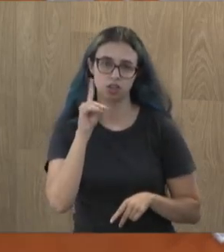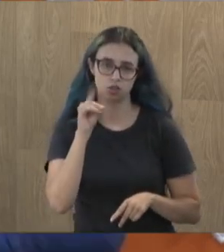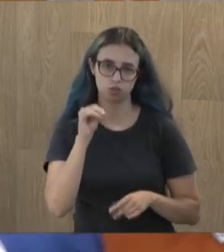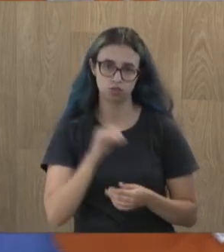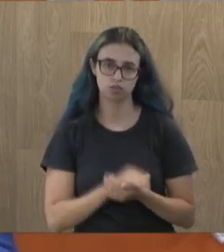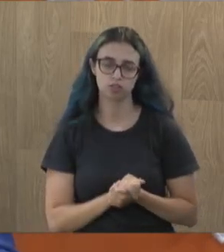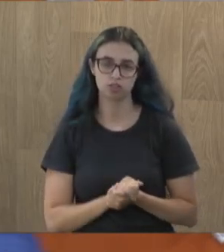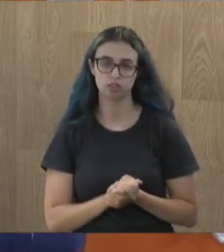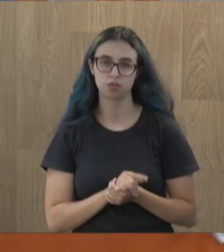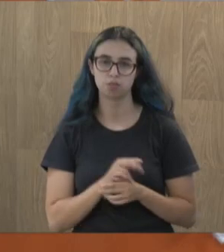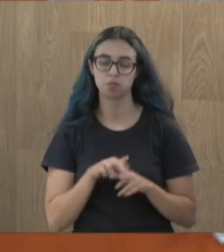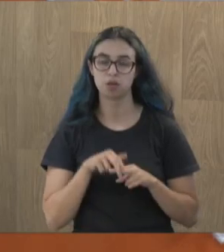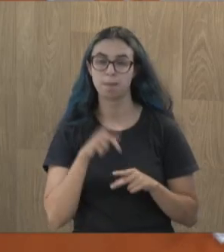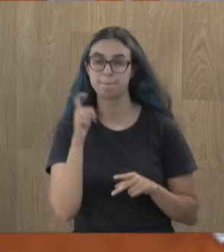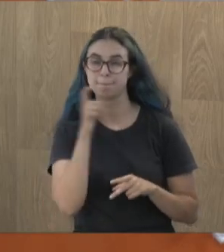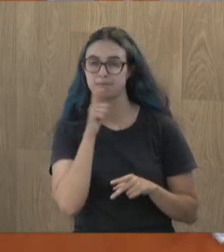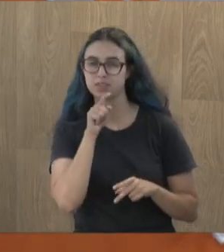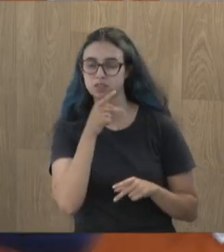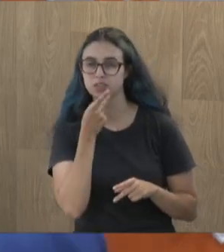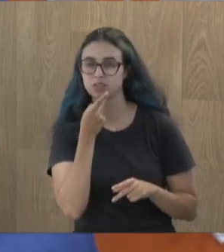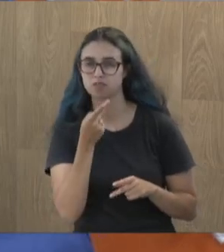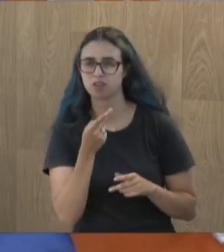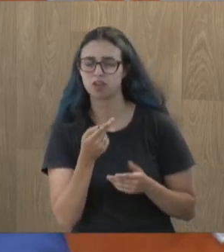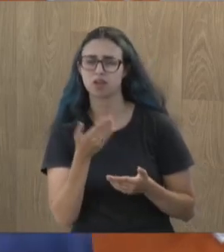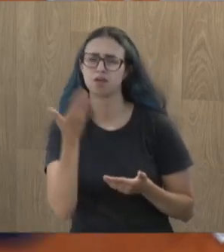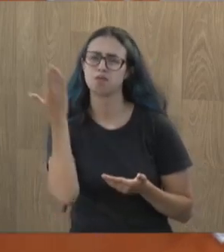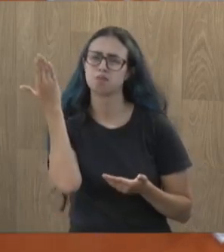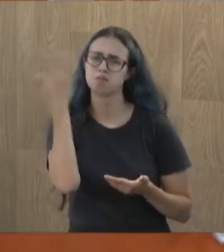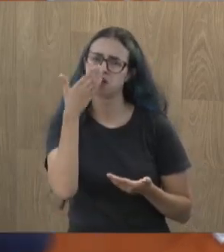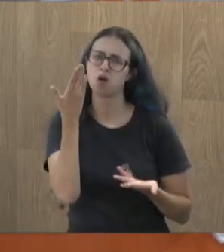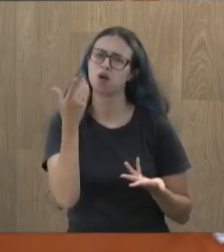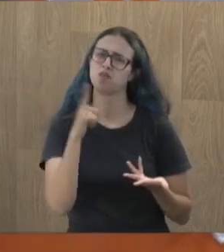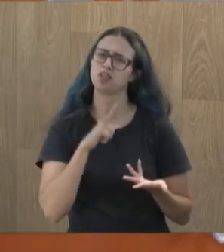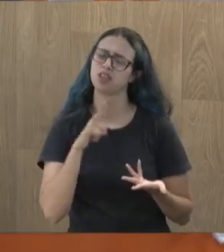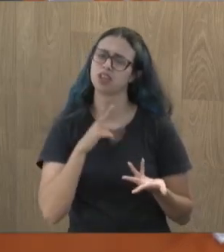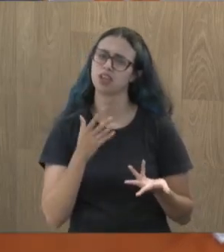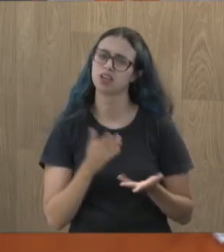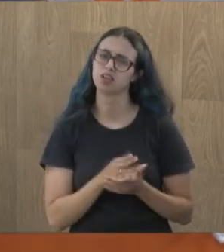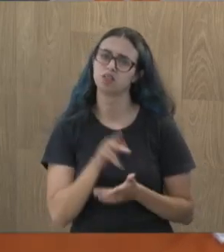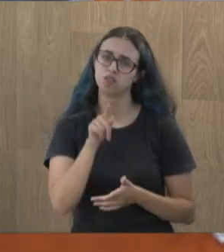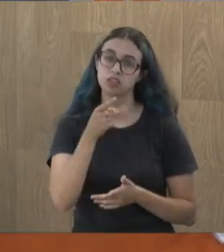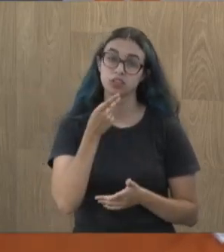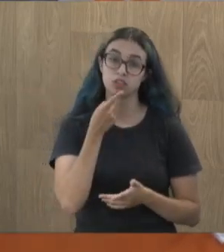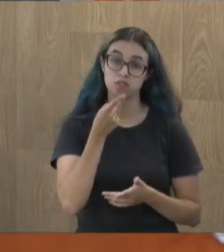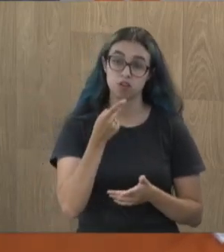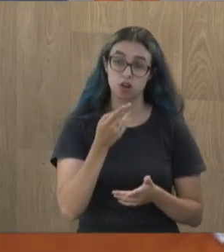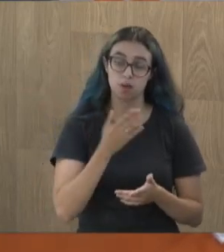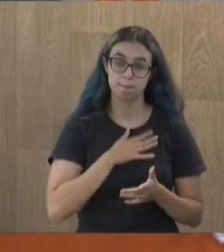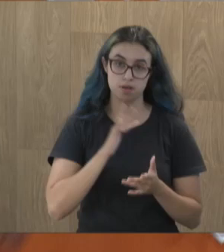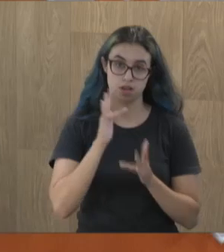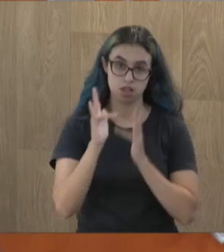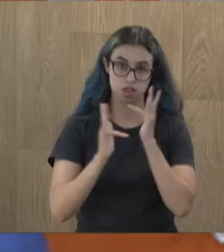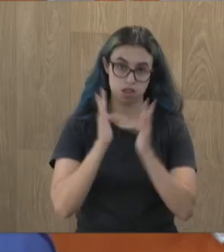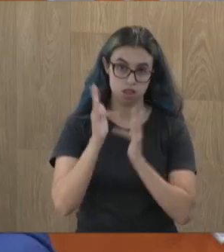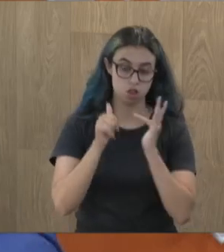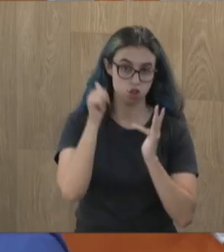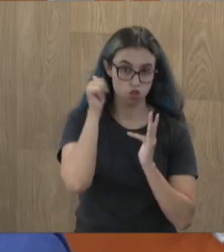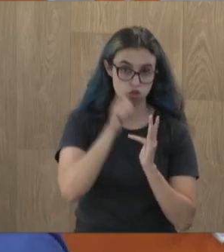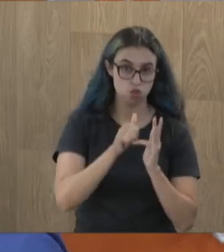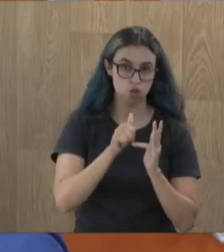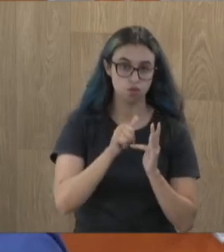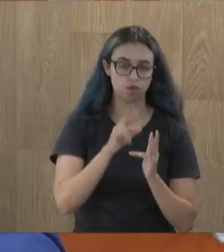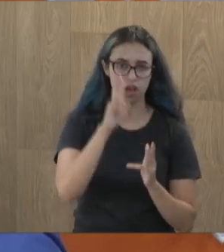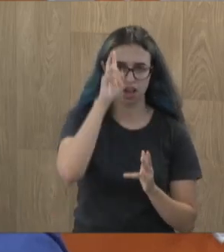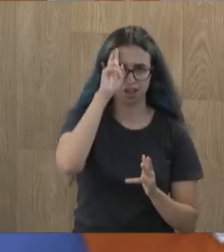mentiras que você fala, e prova que você está mentindo. Você falou que a minha noiva era dona da página lá em São Gotardo, seu